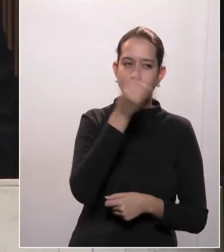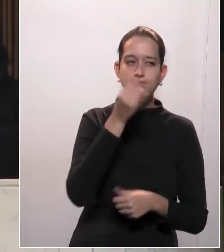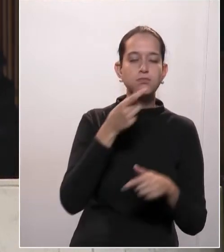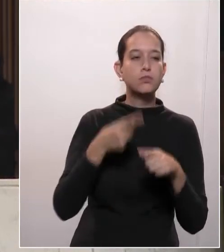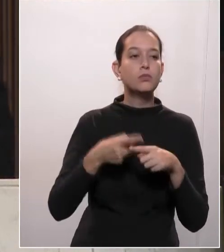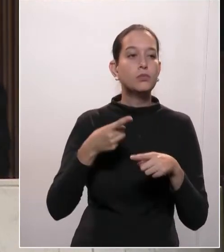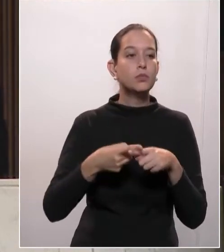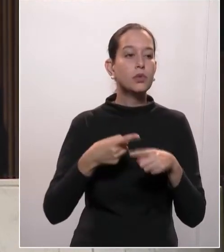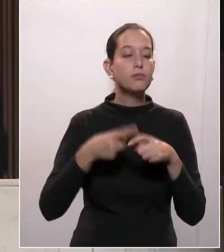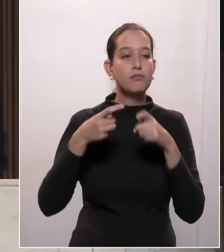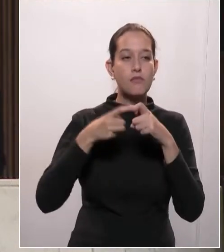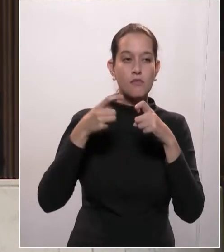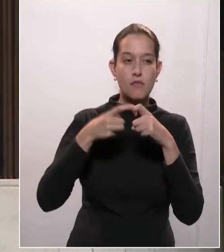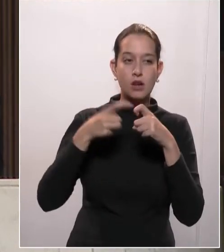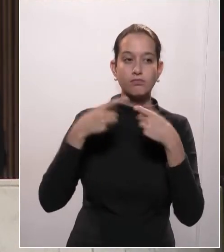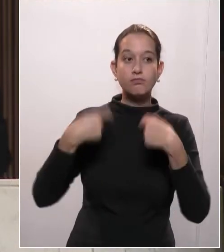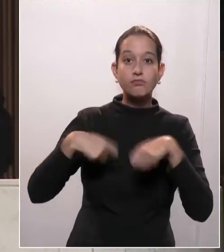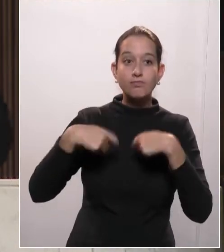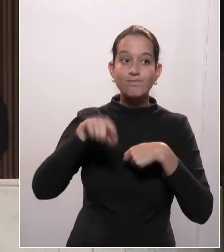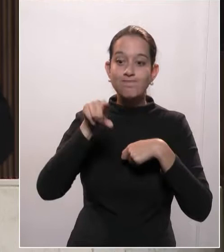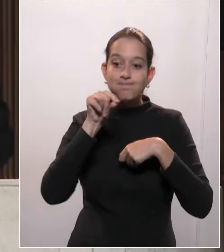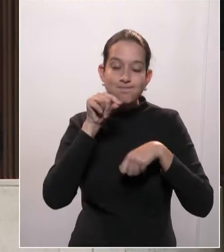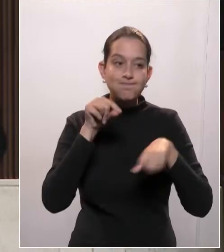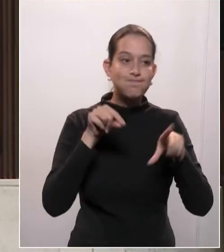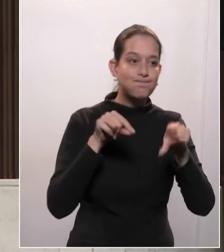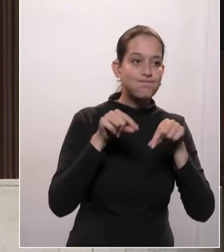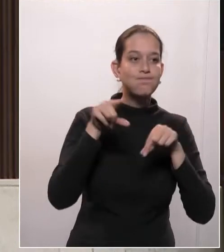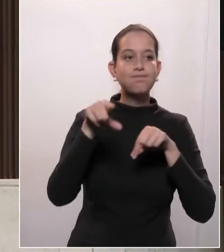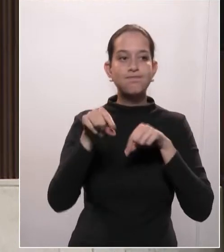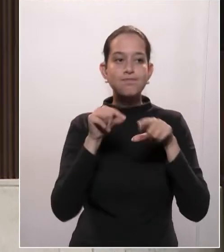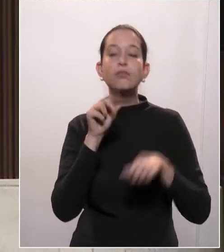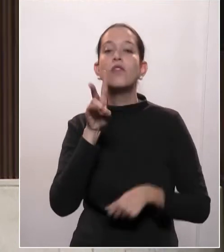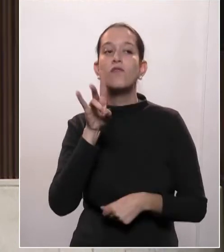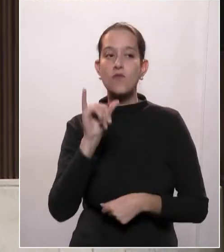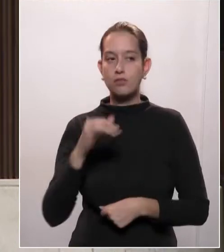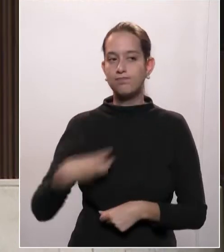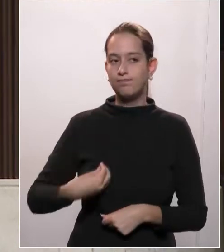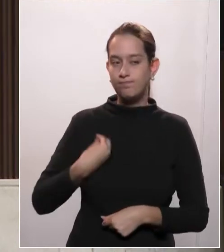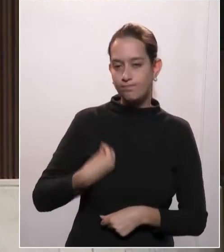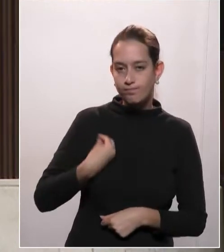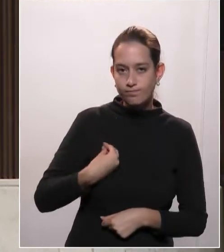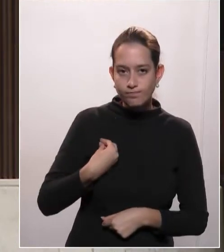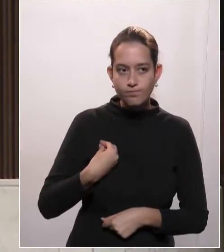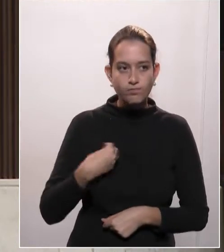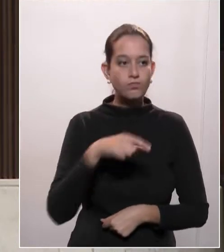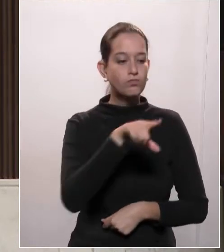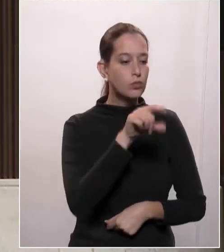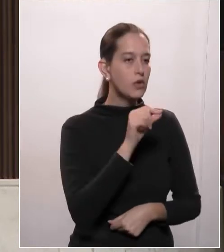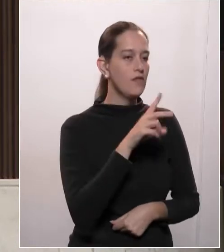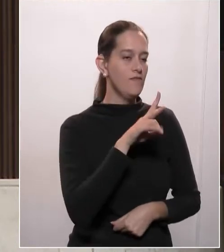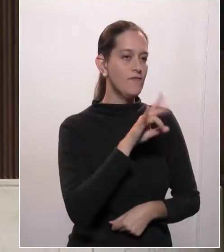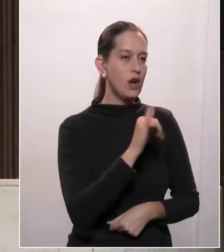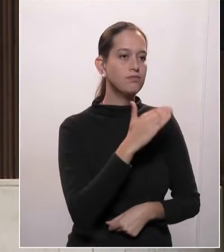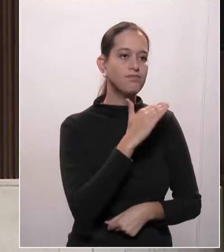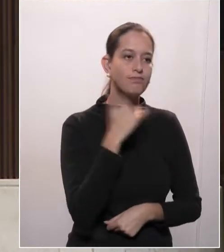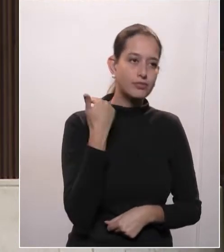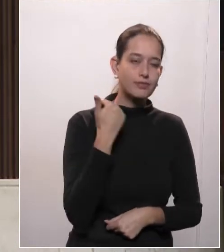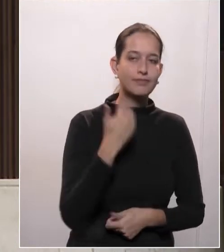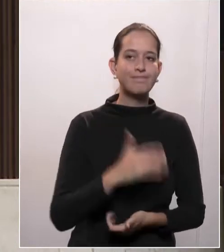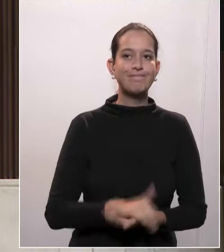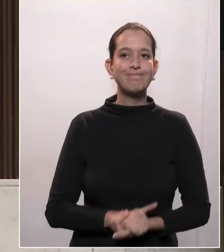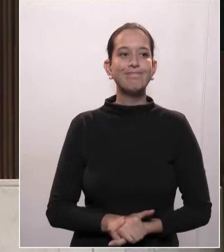paciente vai ser atendido e que paciente vai morrer. Então, é bastante